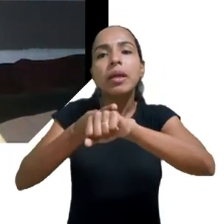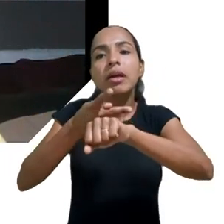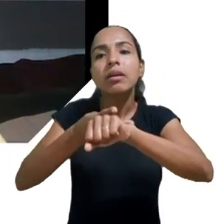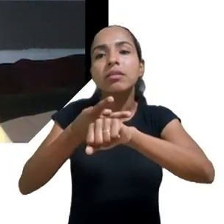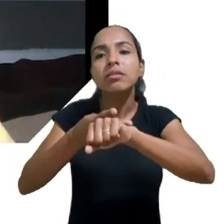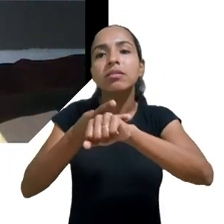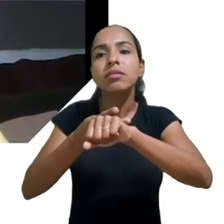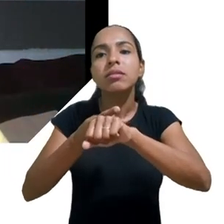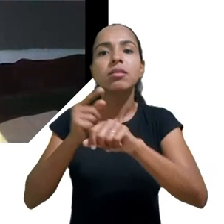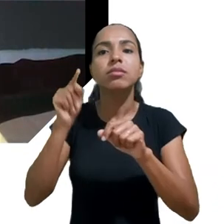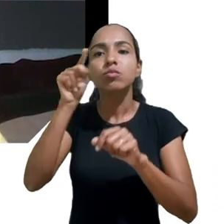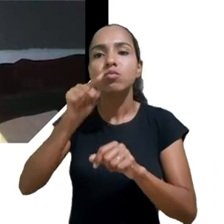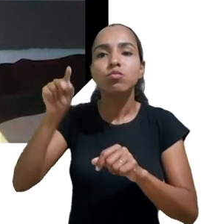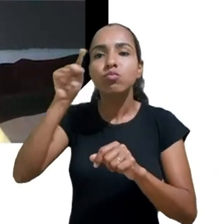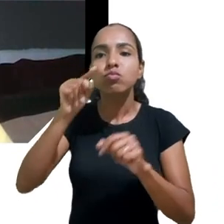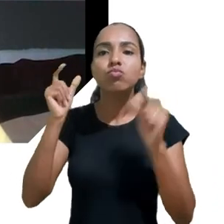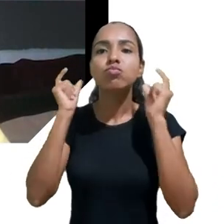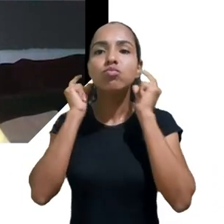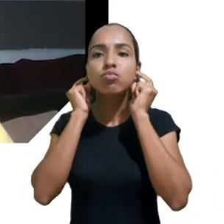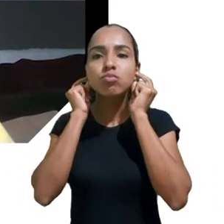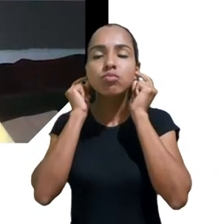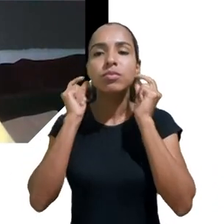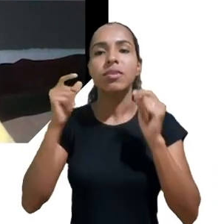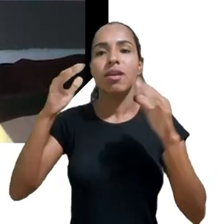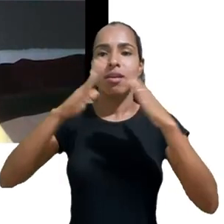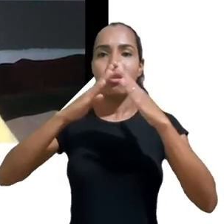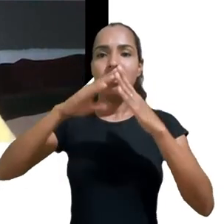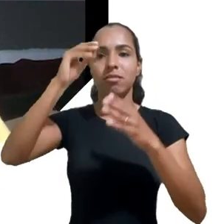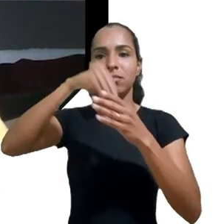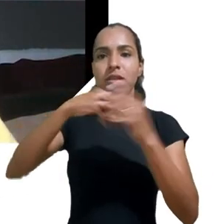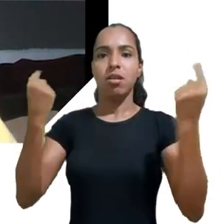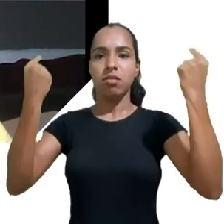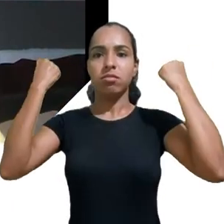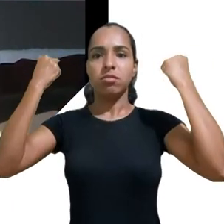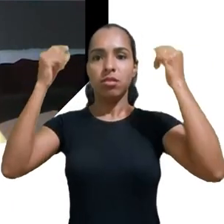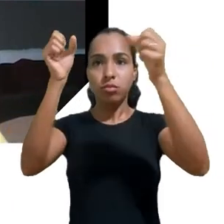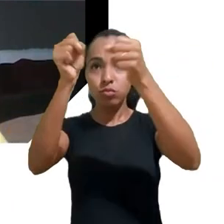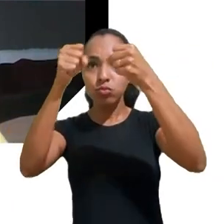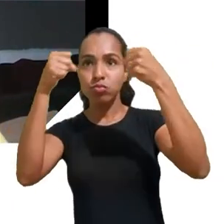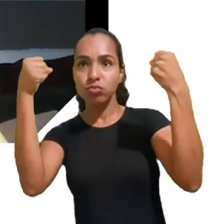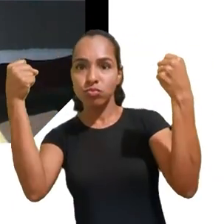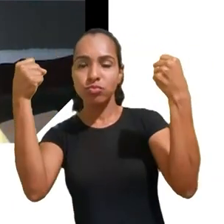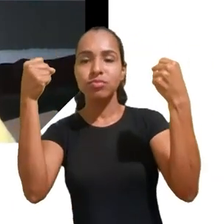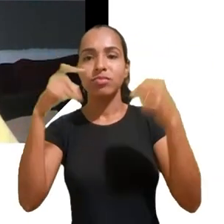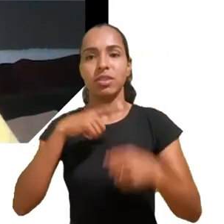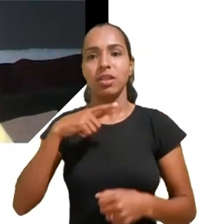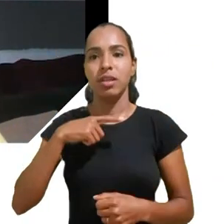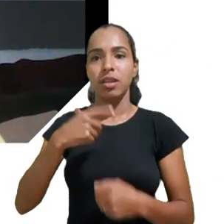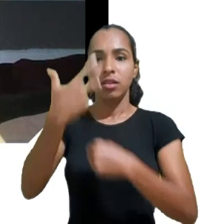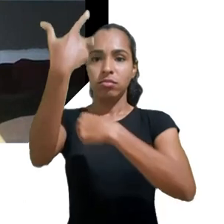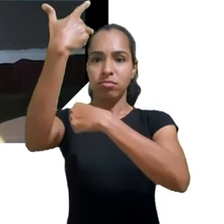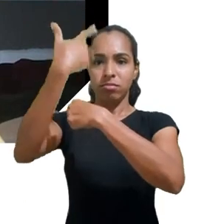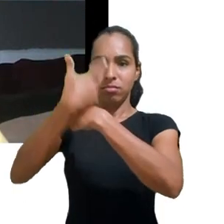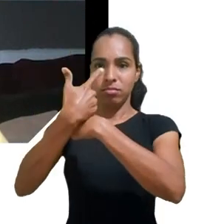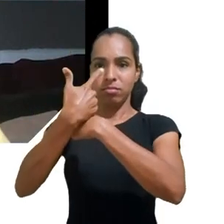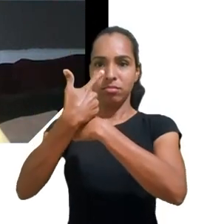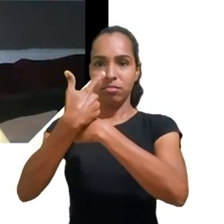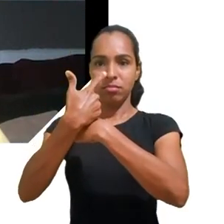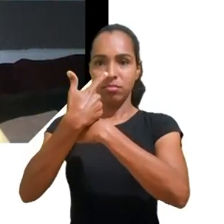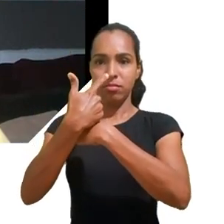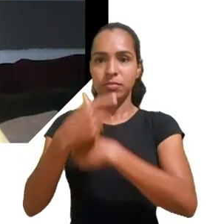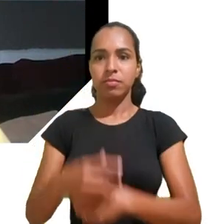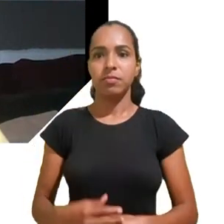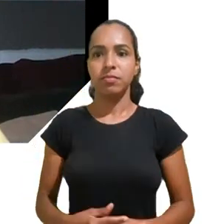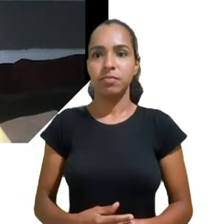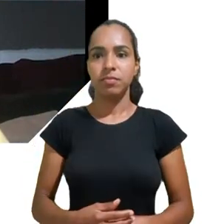tem alguns armários, eu estou na minha casa. Eu estou de frente para a câmera e eu estou usando um casaquinho